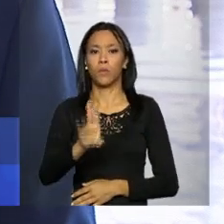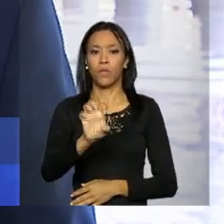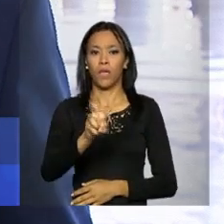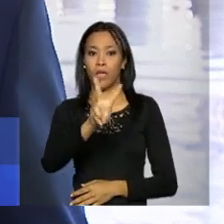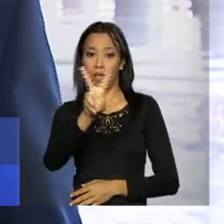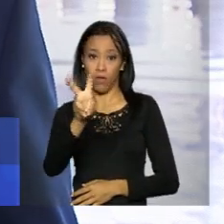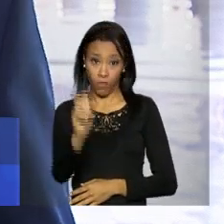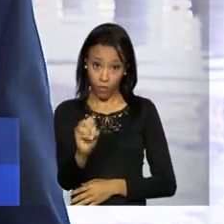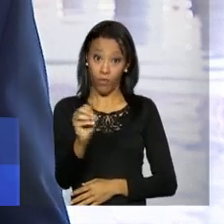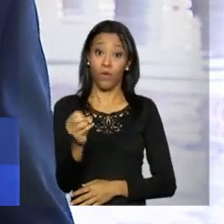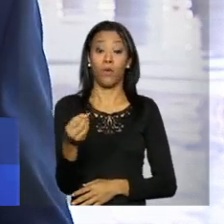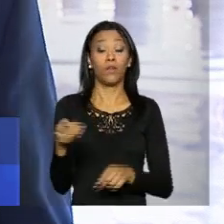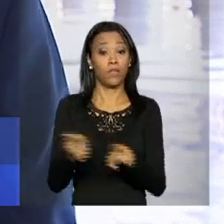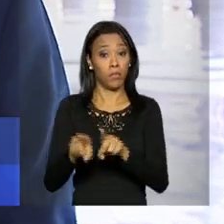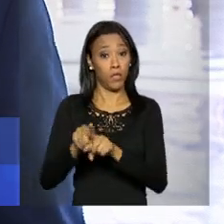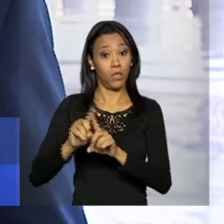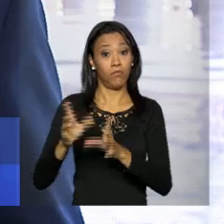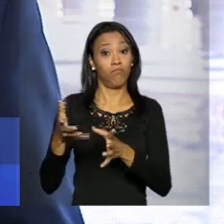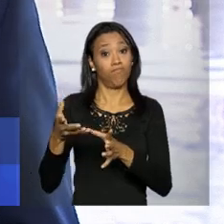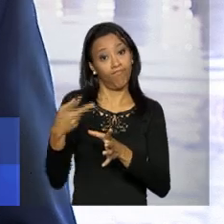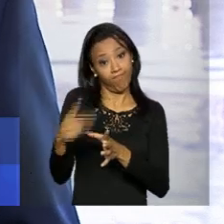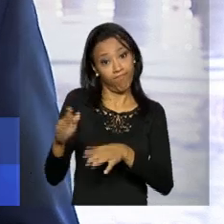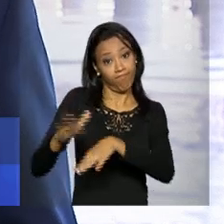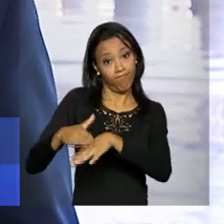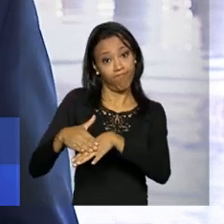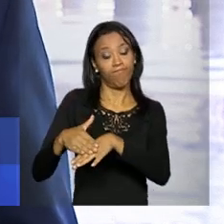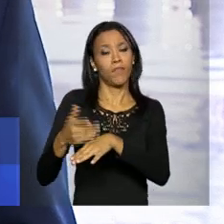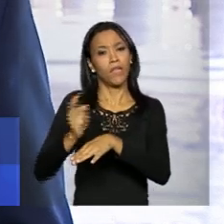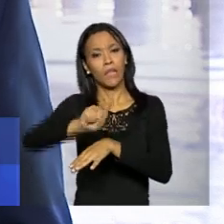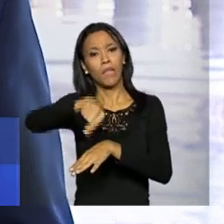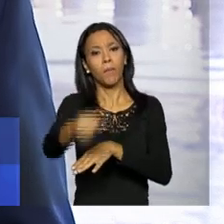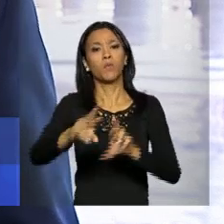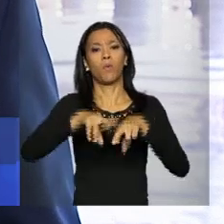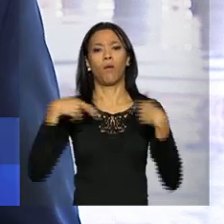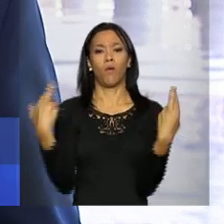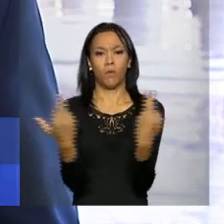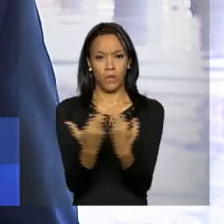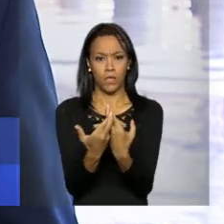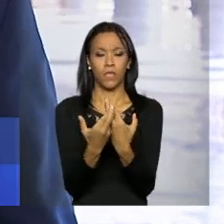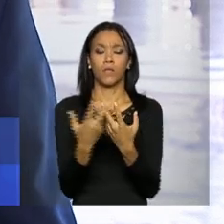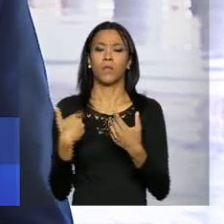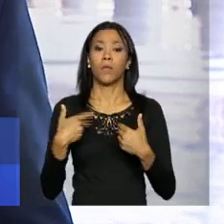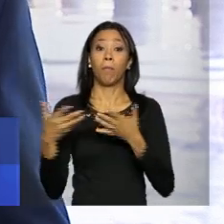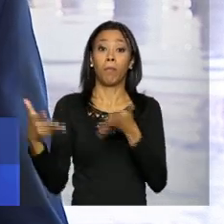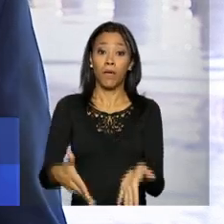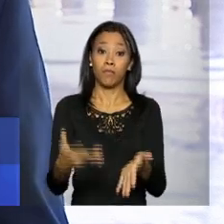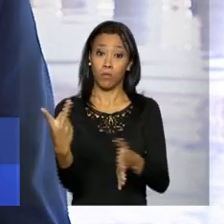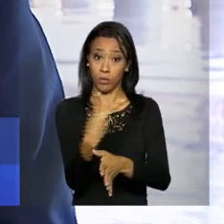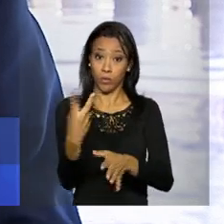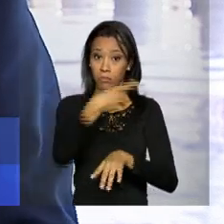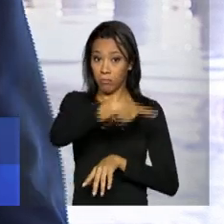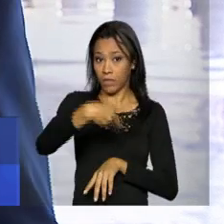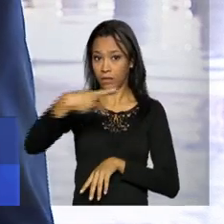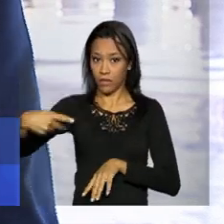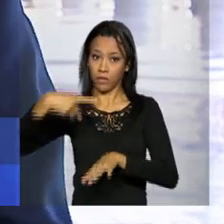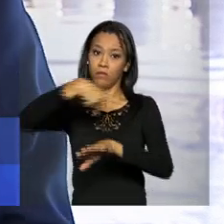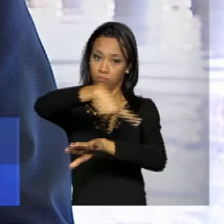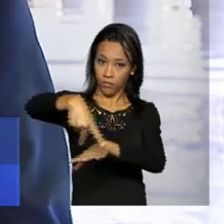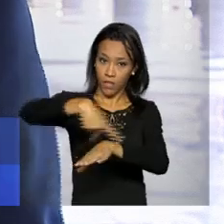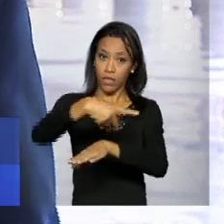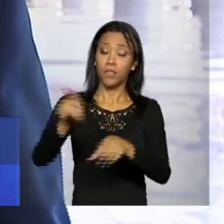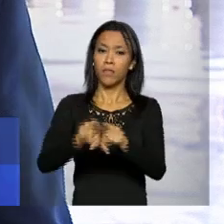Morales, com todo o protocolo, seguida aí de uma reunião ampliada com a participação dos dois líderes e de autoridades,